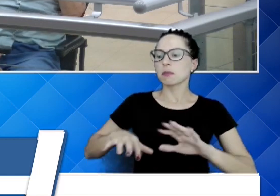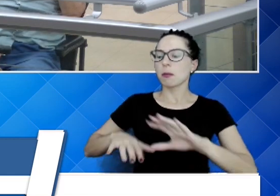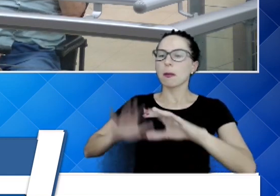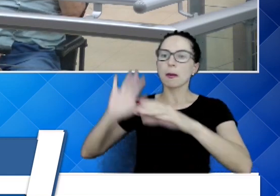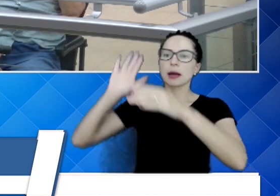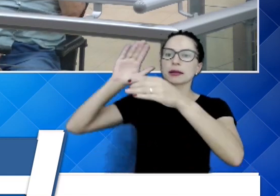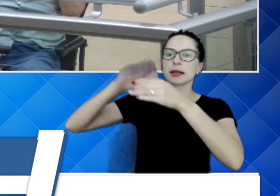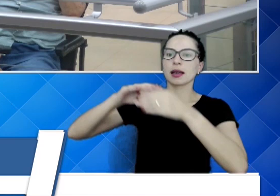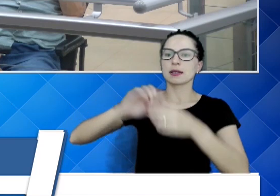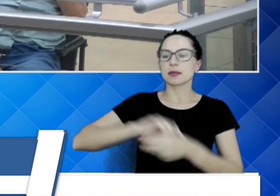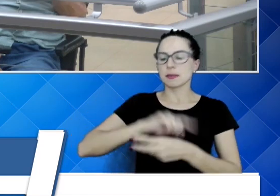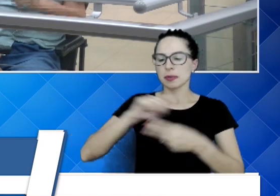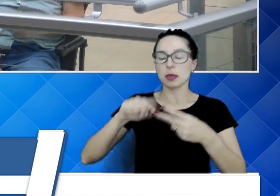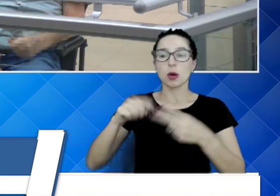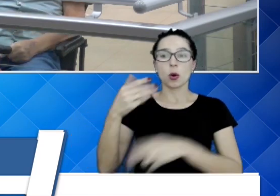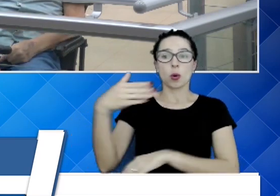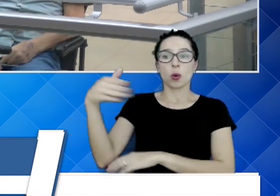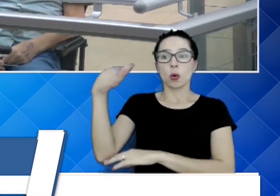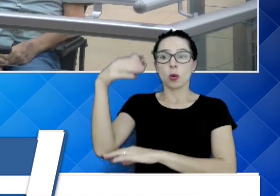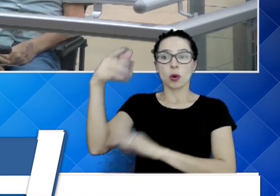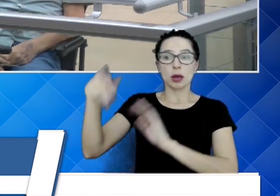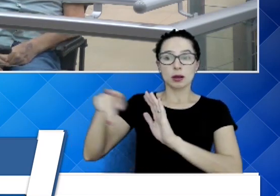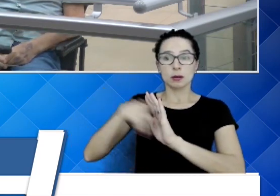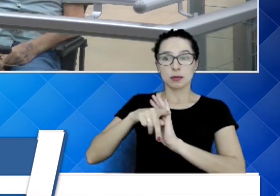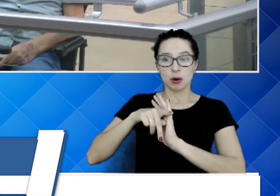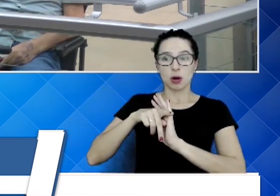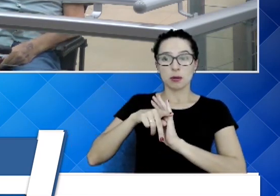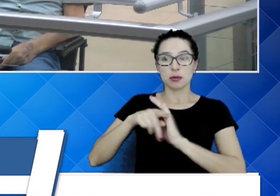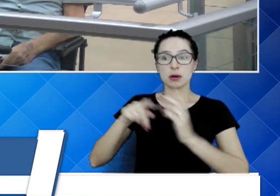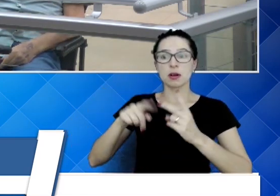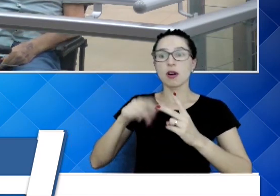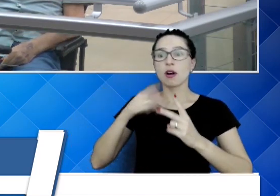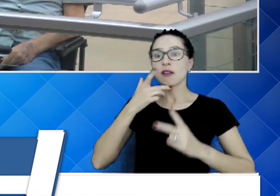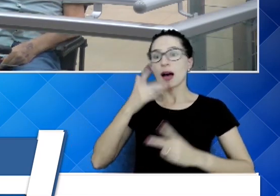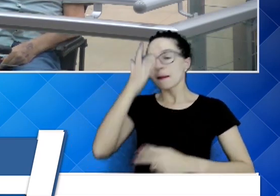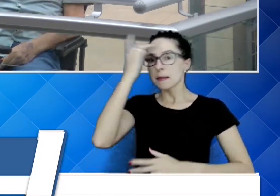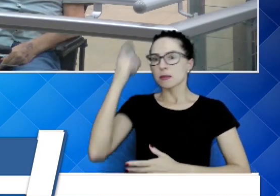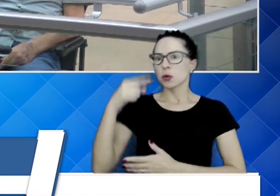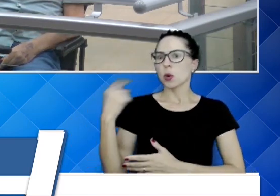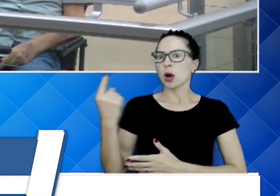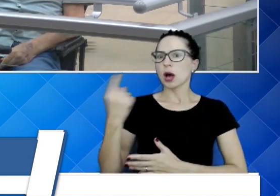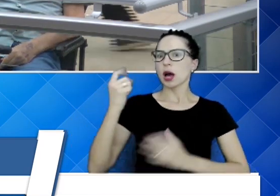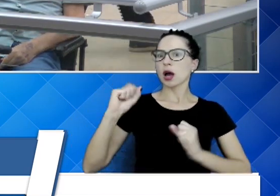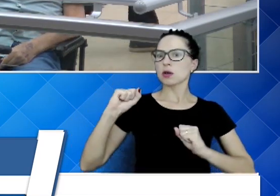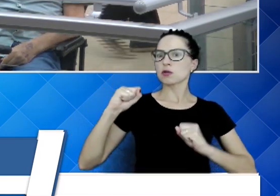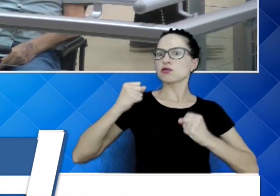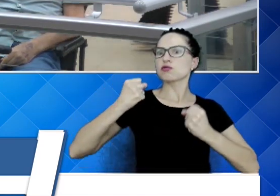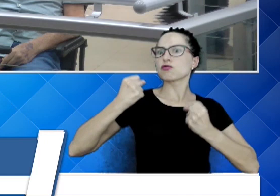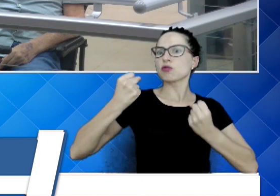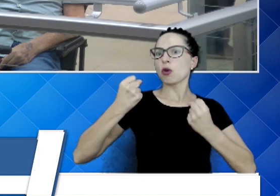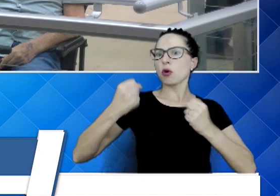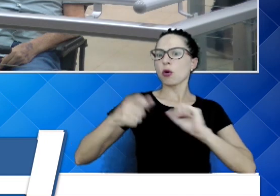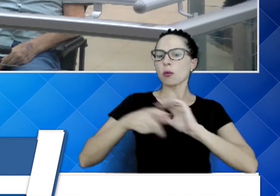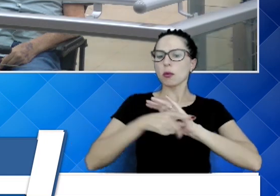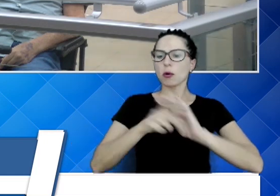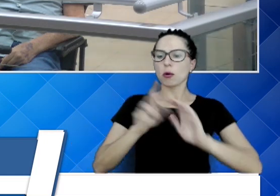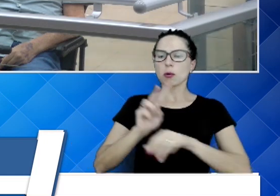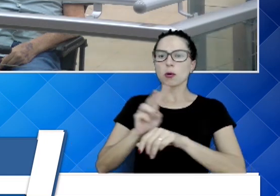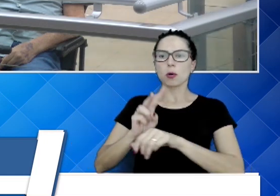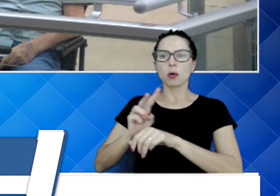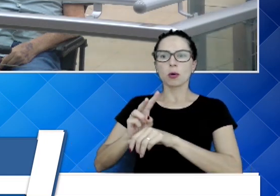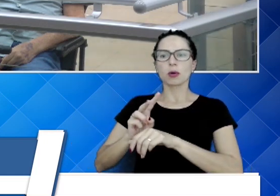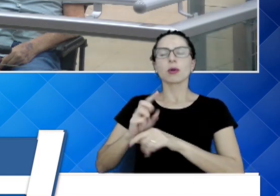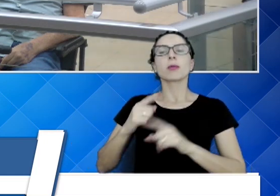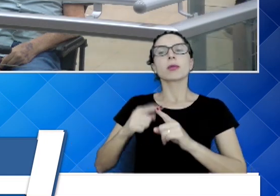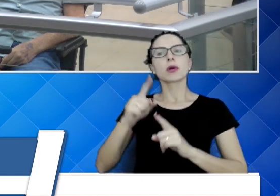nacional brasileiro fala do senhor, gigante pela própria natureza. O senhor é um gigante estar aqui, porque ficou naquela dúvida,